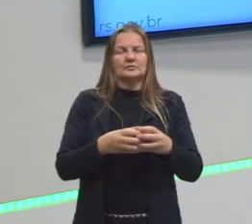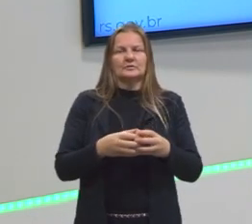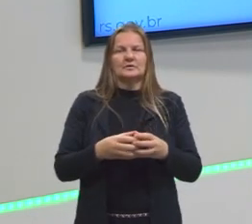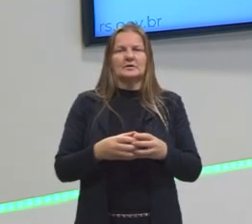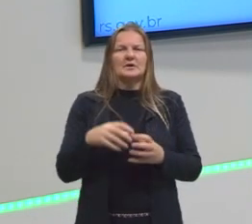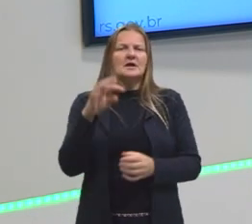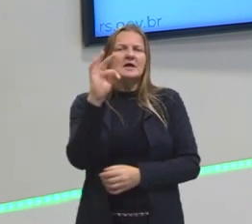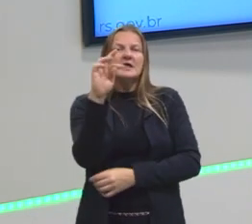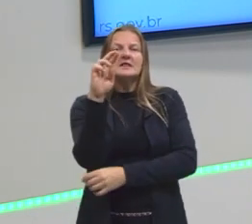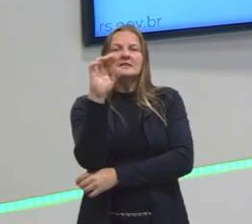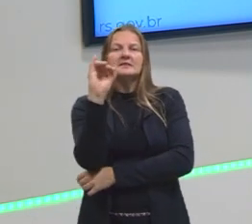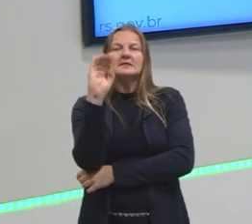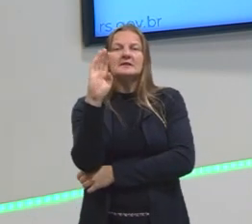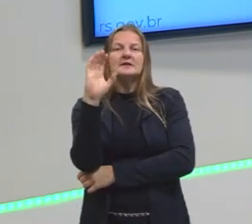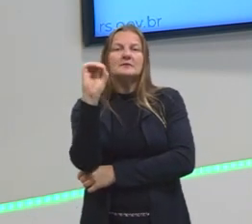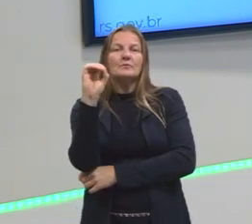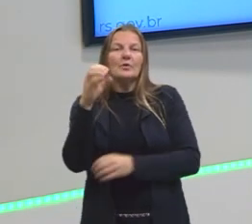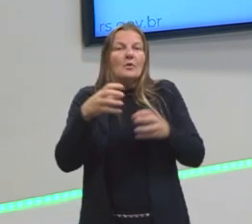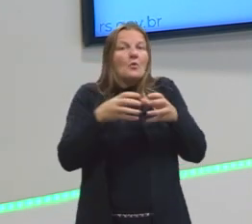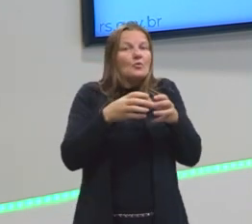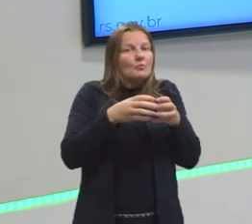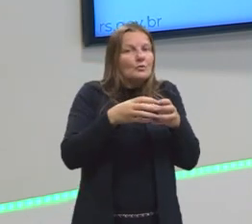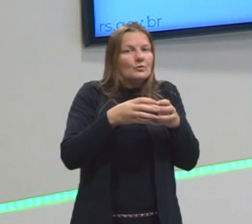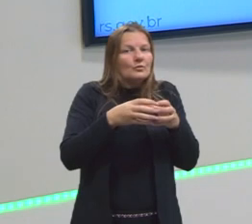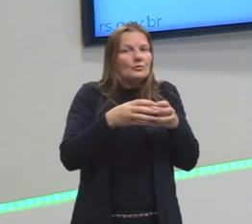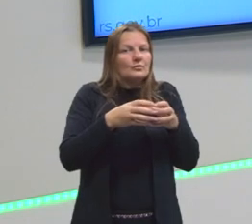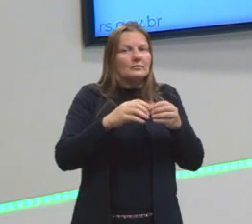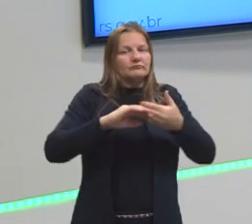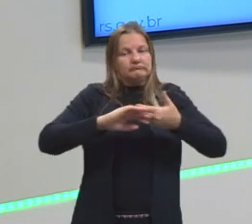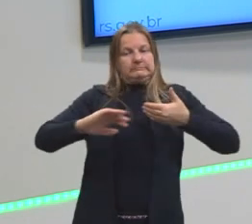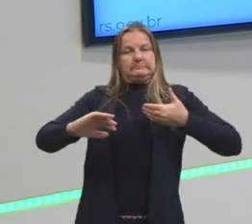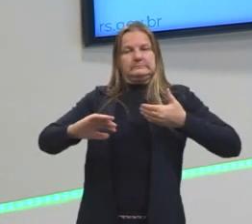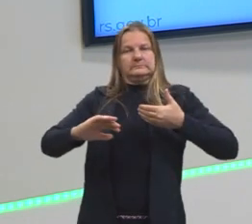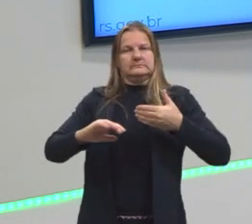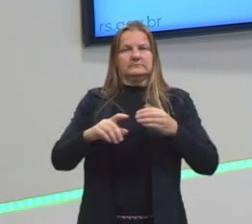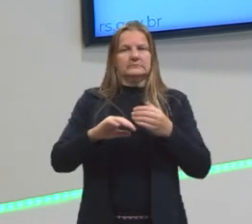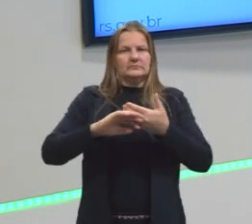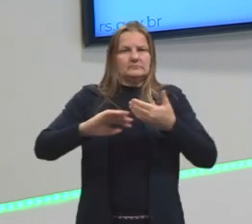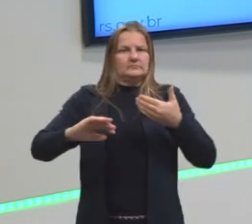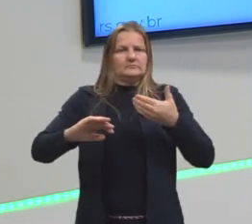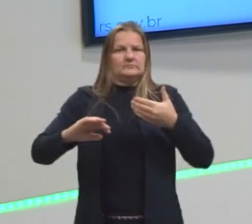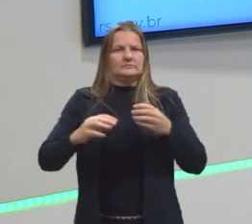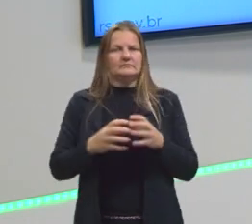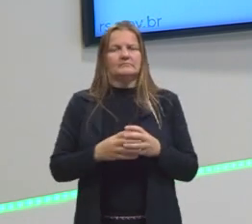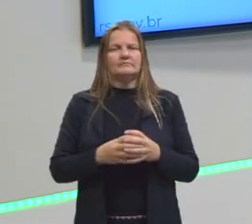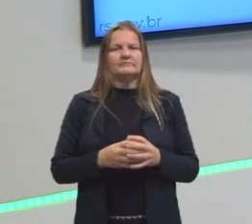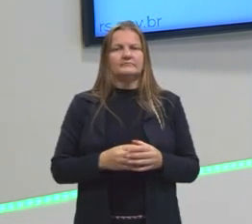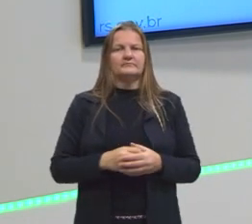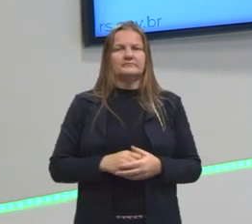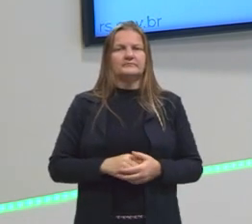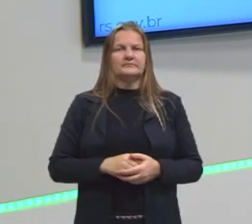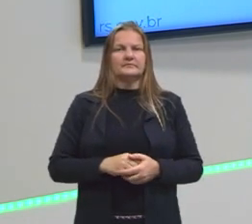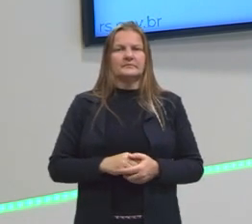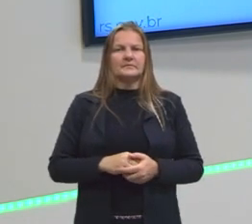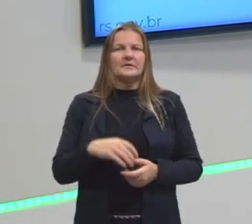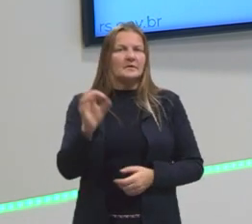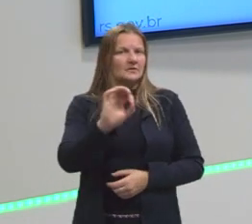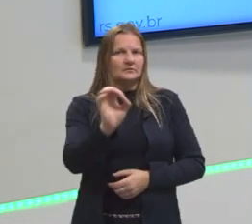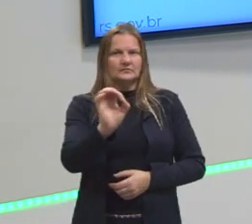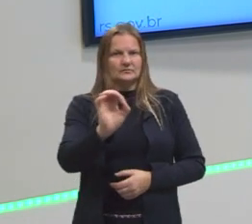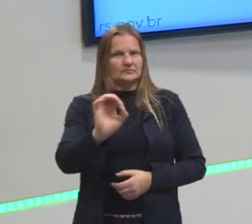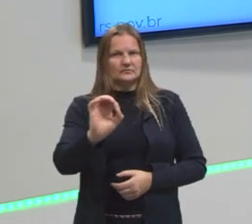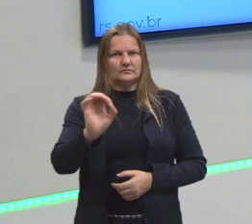urbana um gueto que é renegado. Algo que é renegado, que está fora. Isso não,